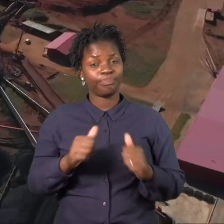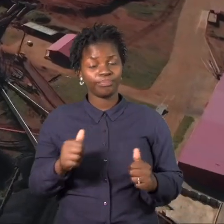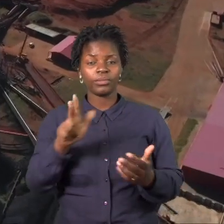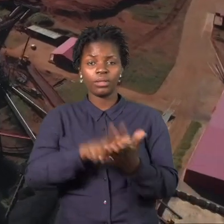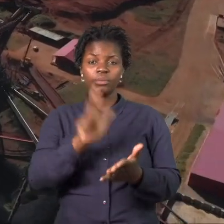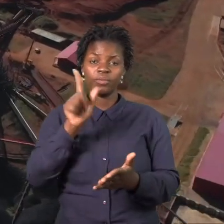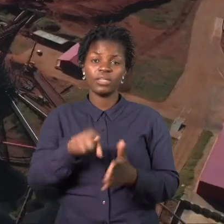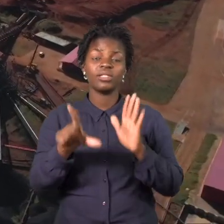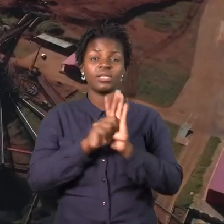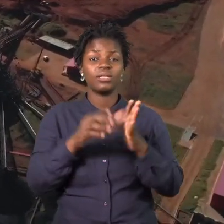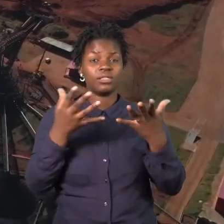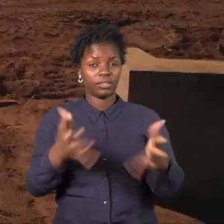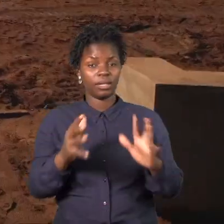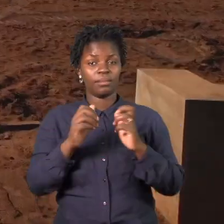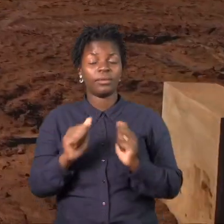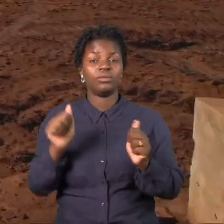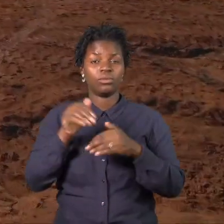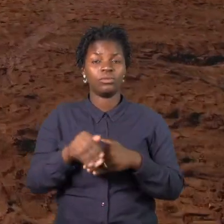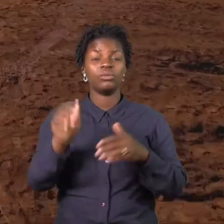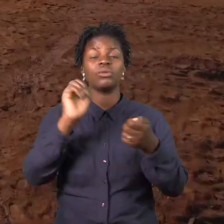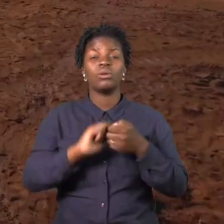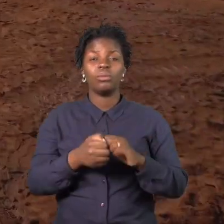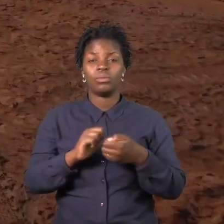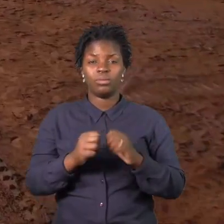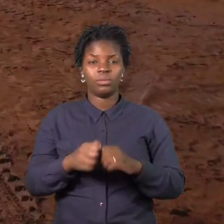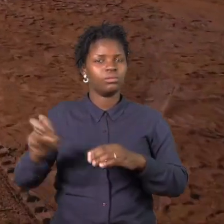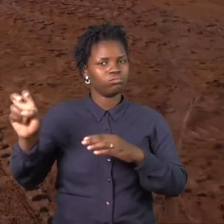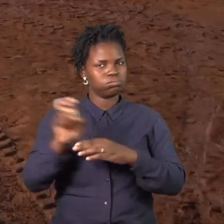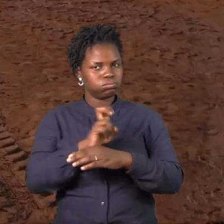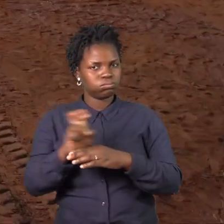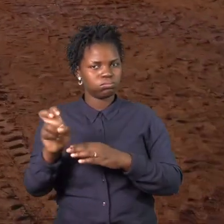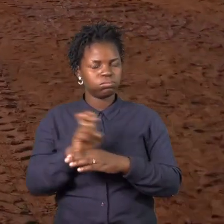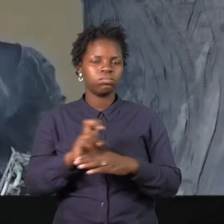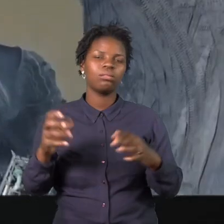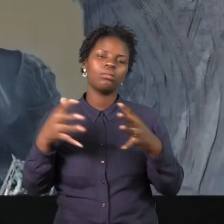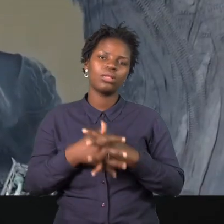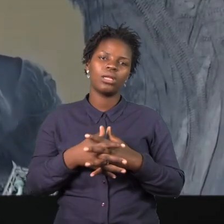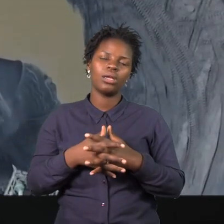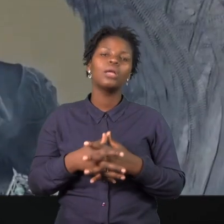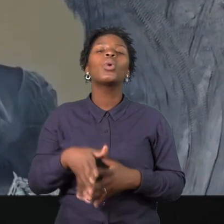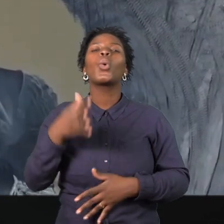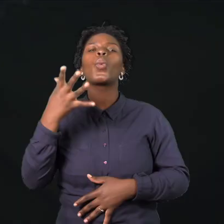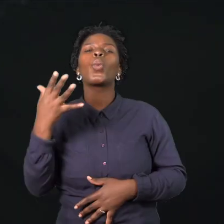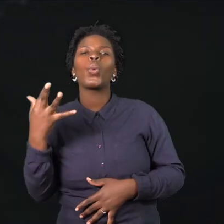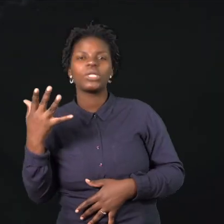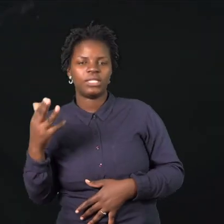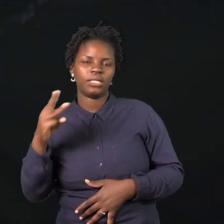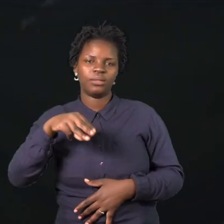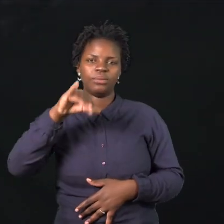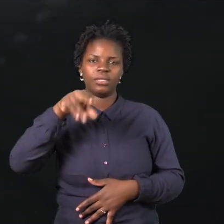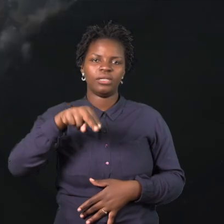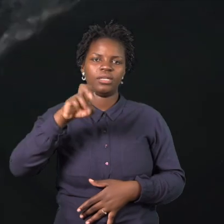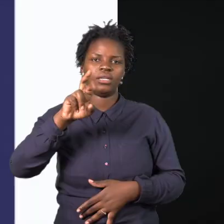A verificação não deve ser apenas documental, é baseada na informação das empresas. Segundo a